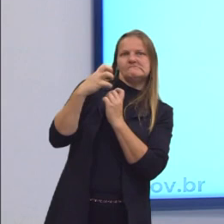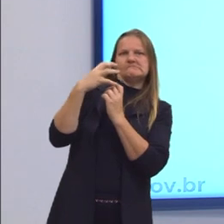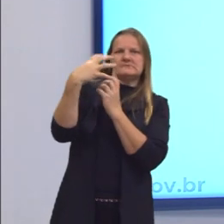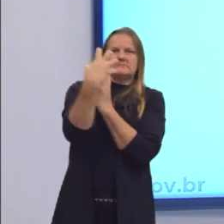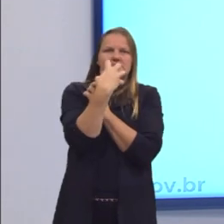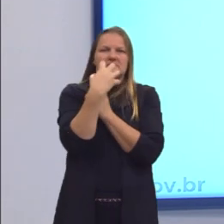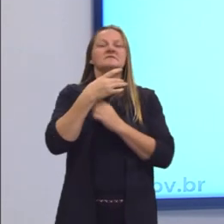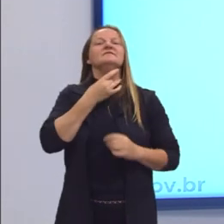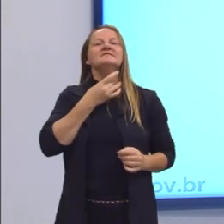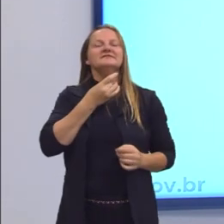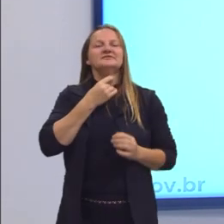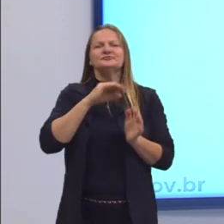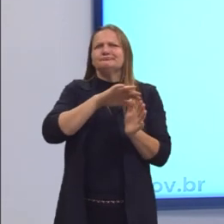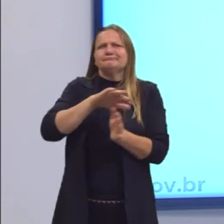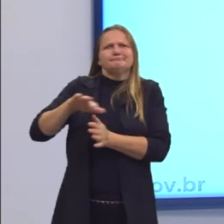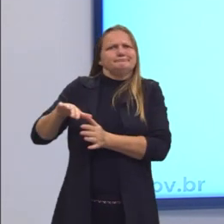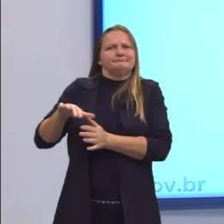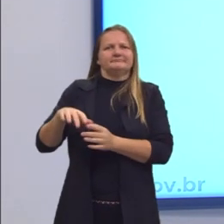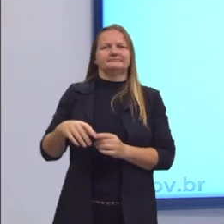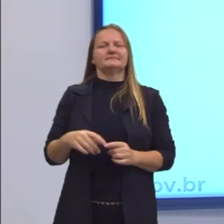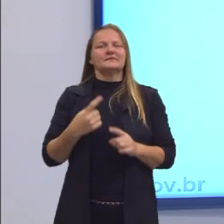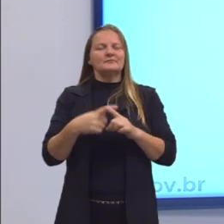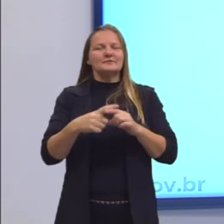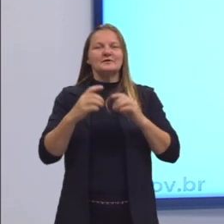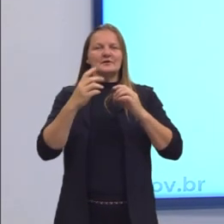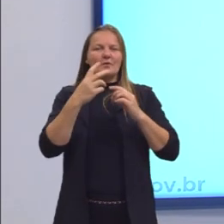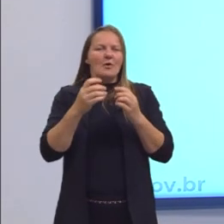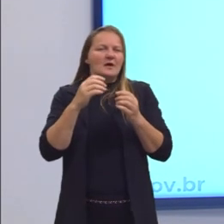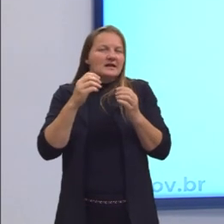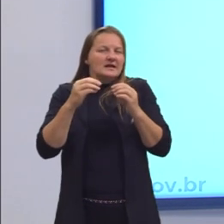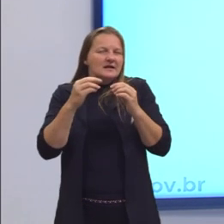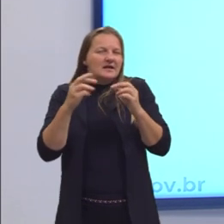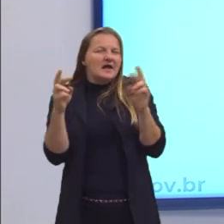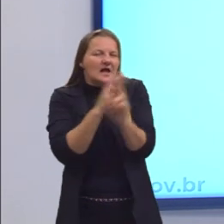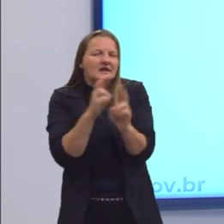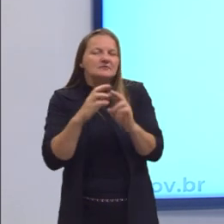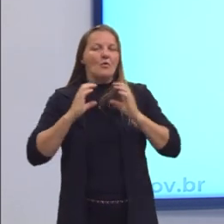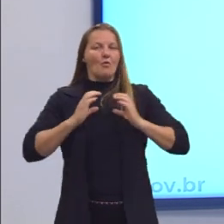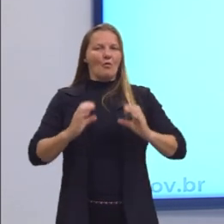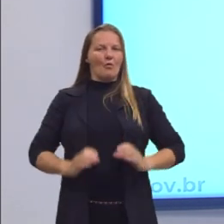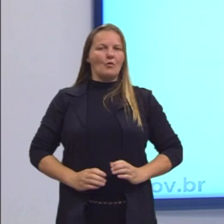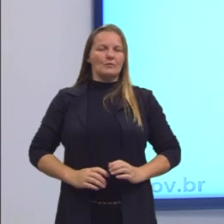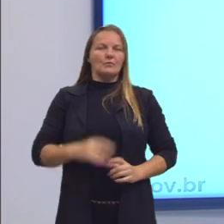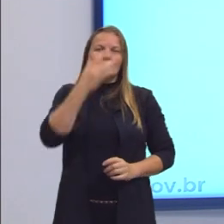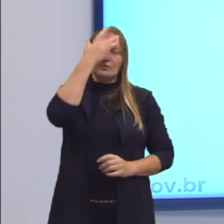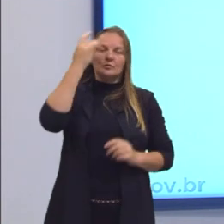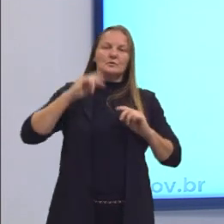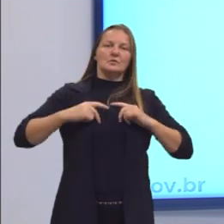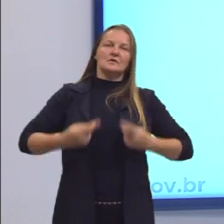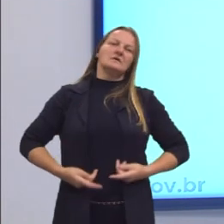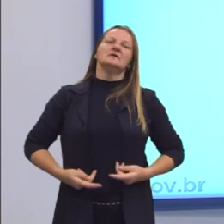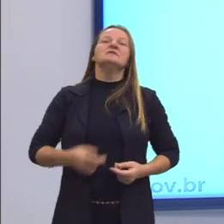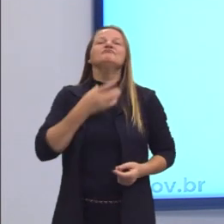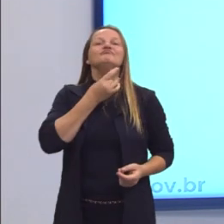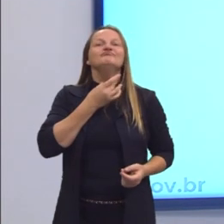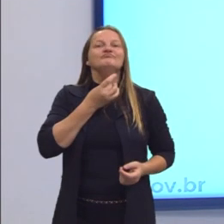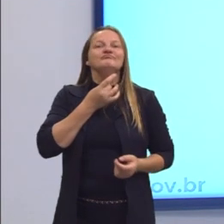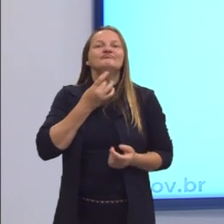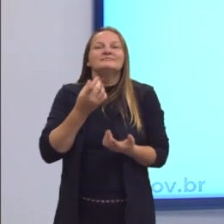vício pertence a essa parte do corpo, e, portanto, o ser humano não tem uma constância no vício.